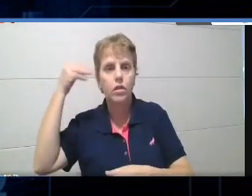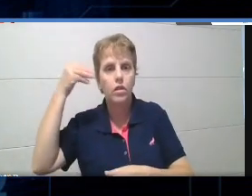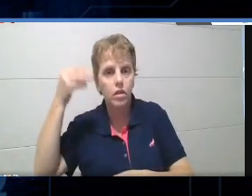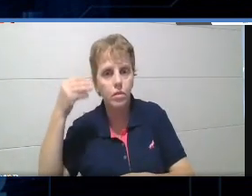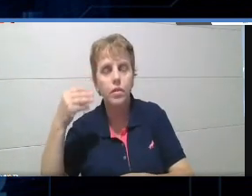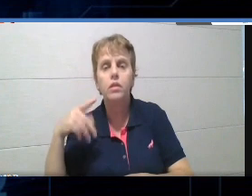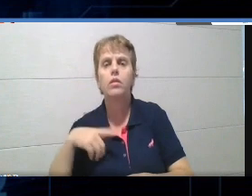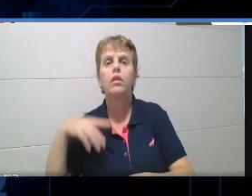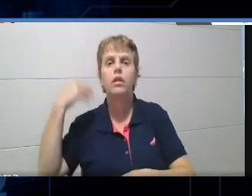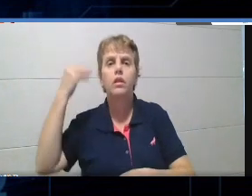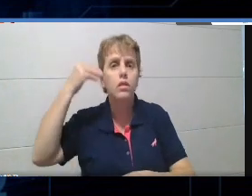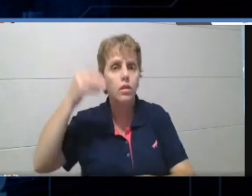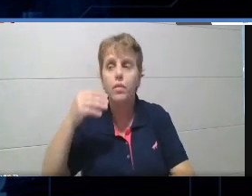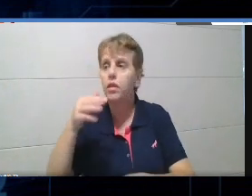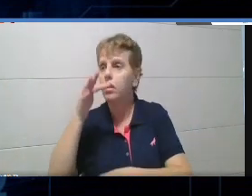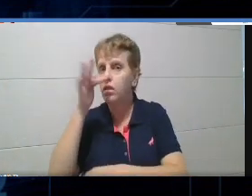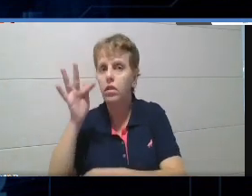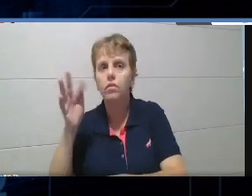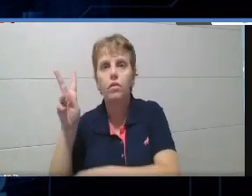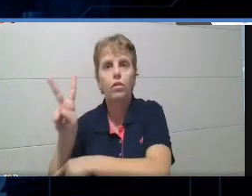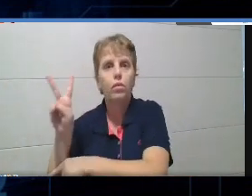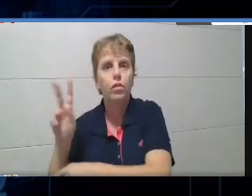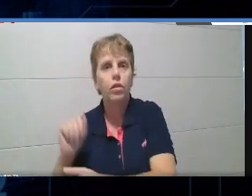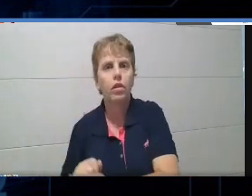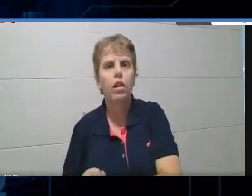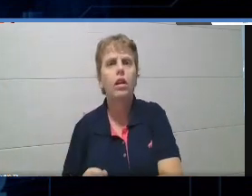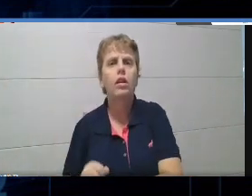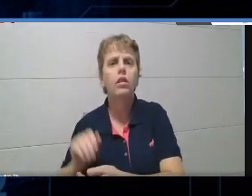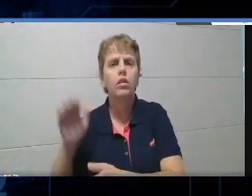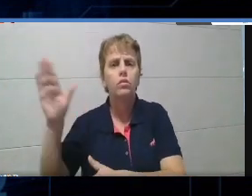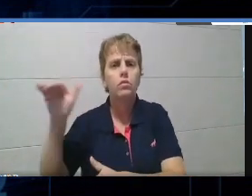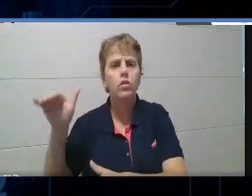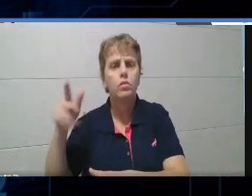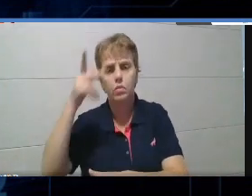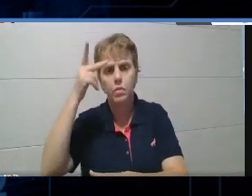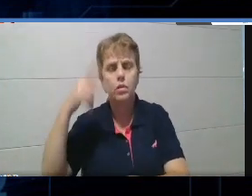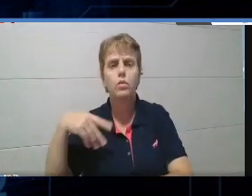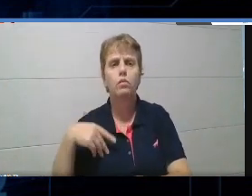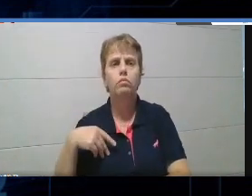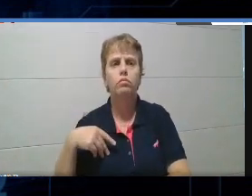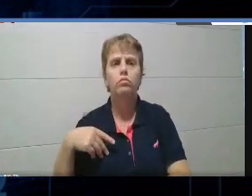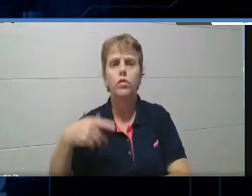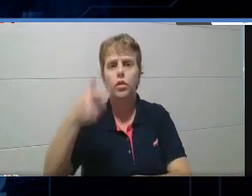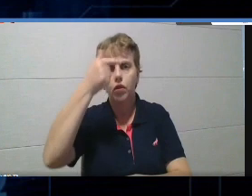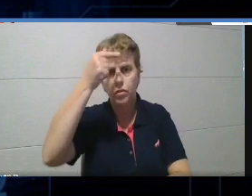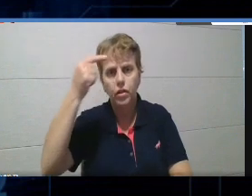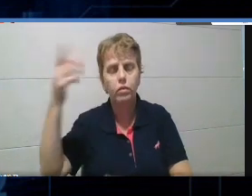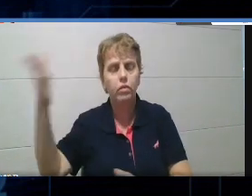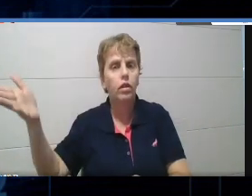arquiteto, né, que tenha lá paisagismo, né, urbanização e paisagismo, acho que é isso, né?